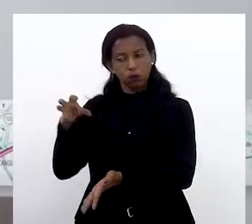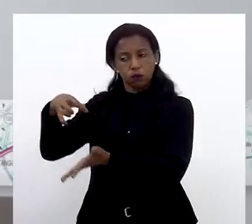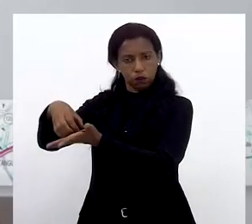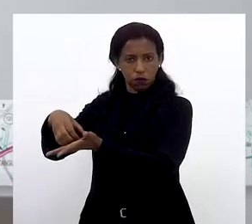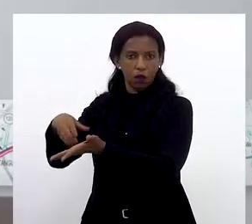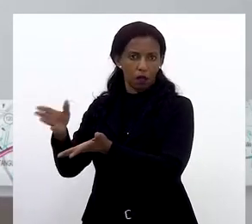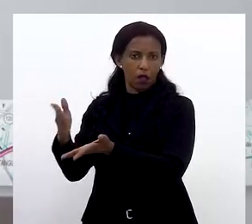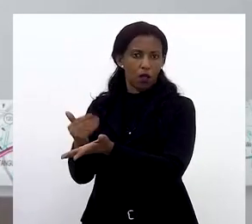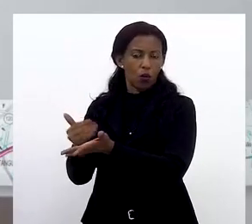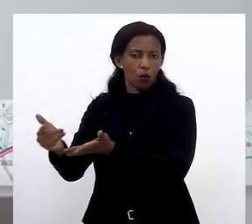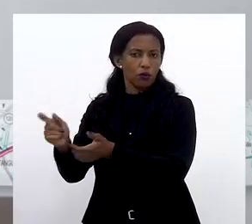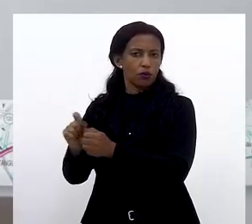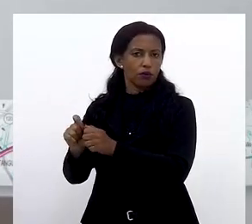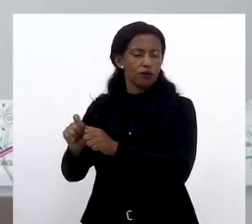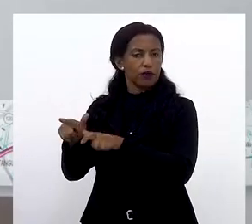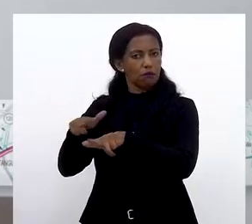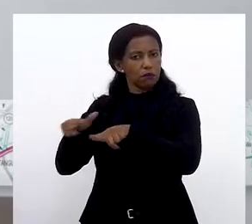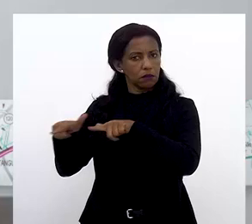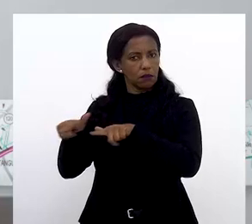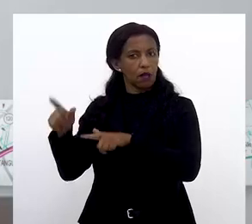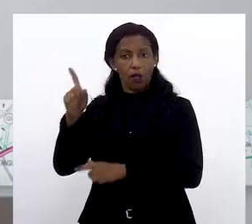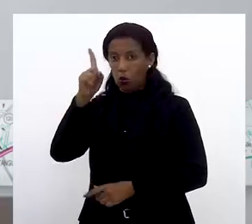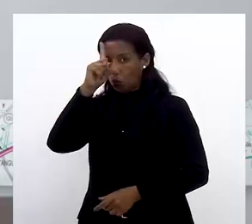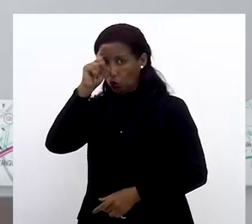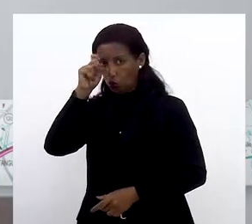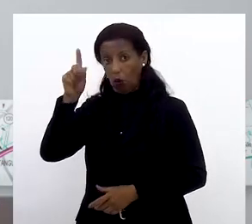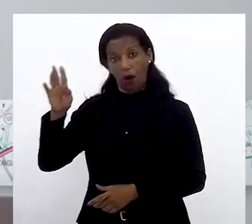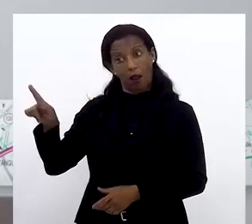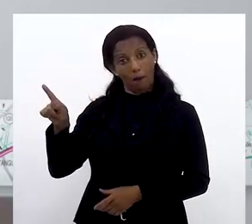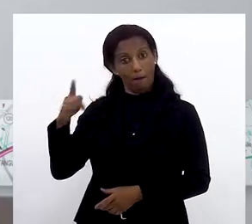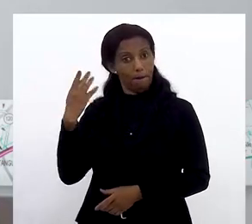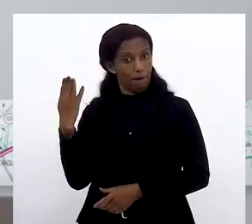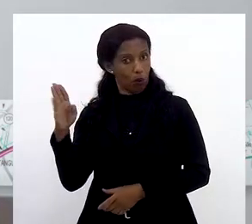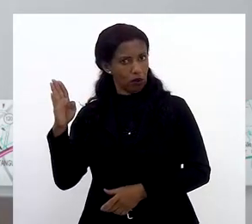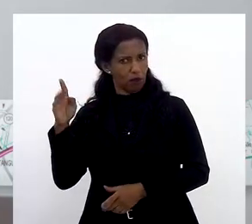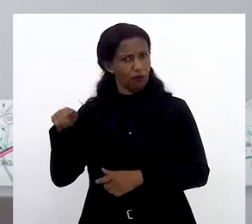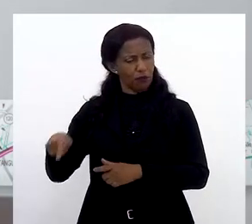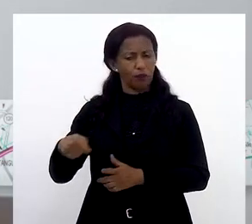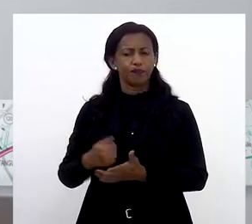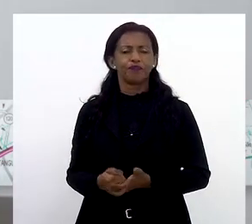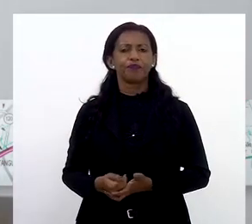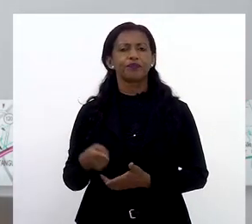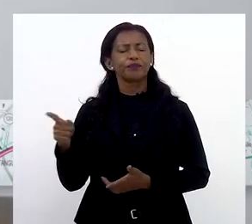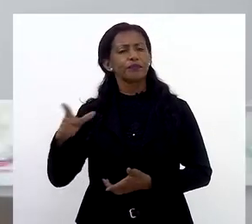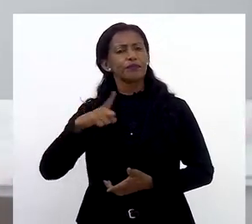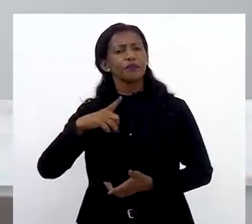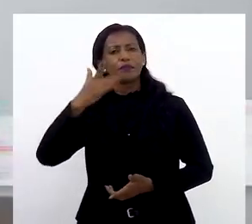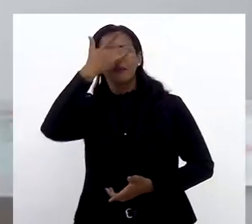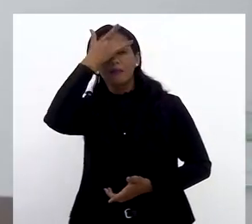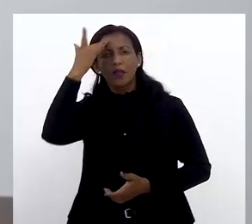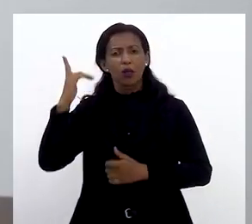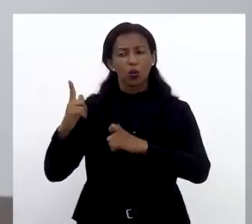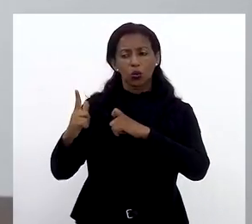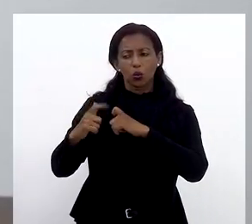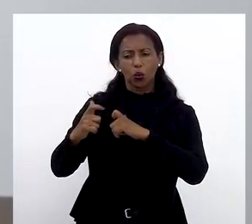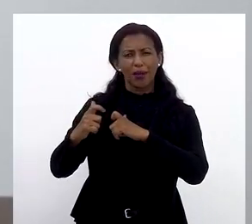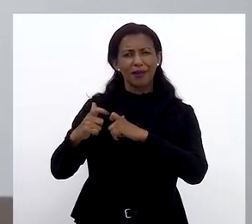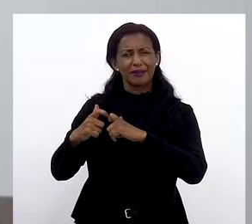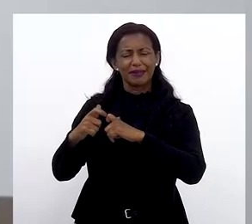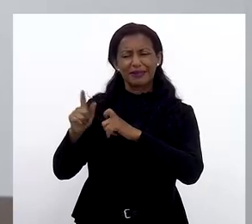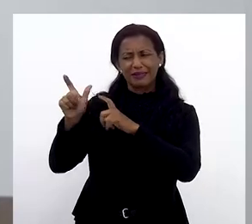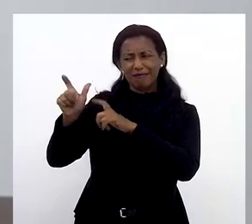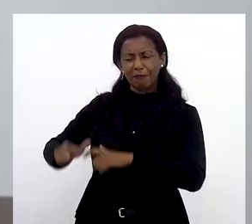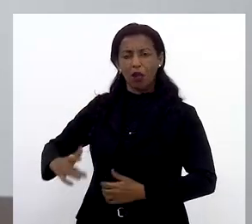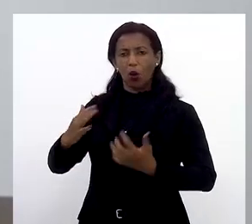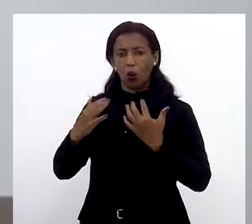Da sede dele começou a fazer o hospital. O consultório dele também em Botafogo, ele recebeu um paciente que estava com